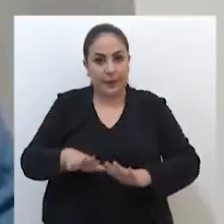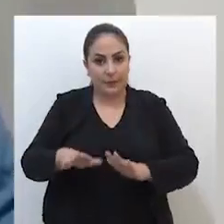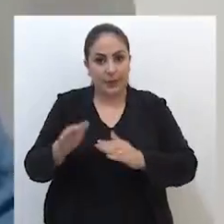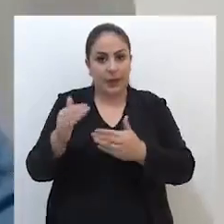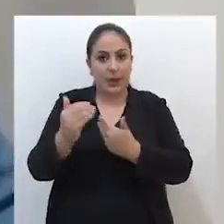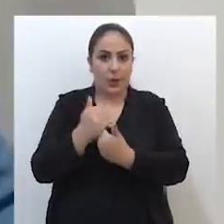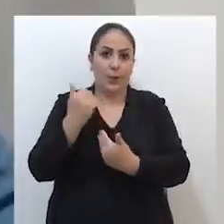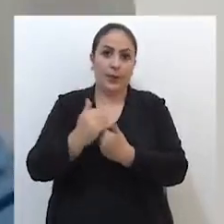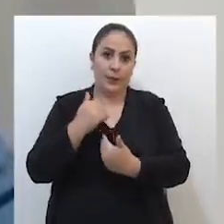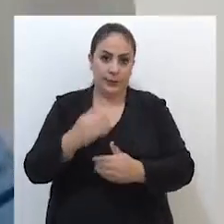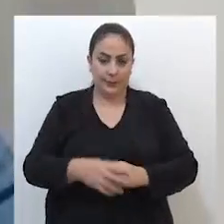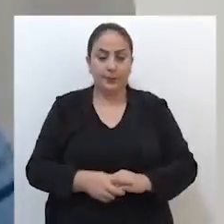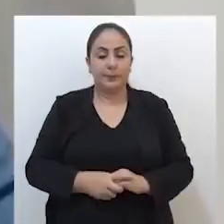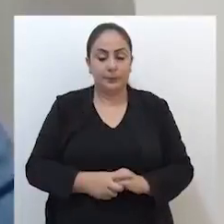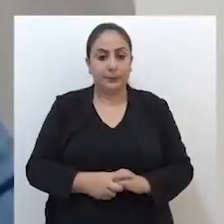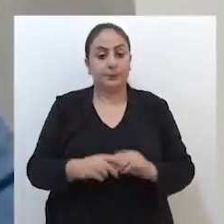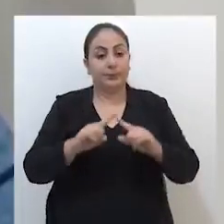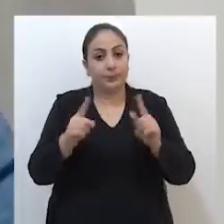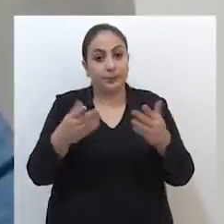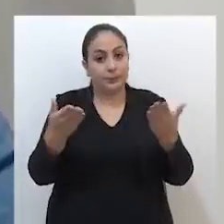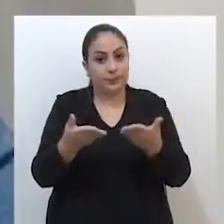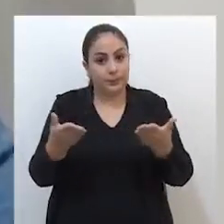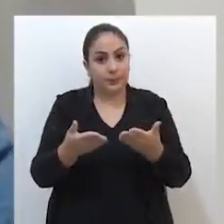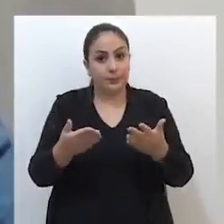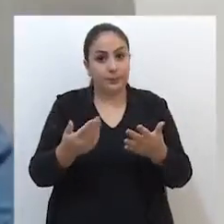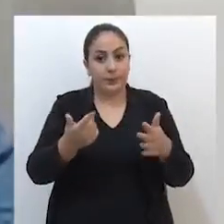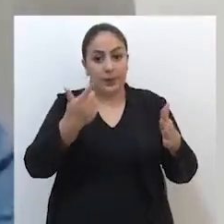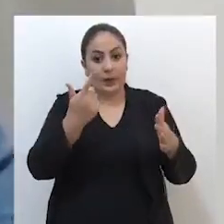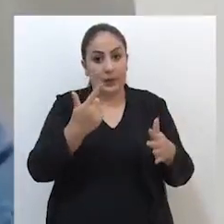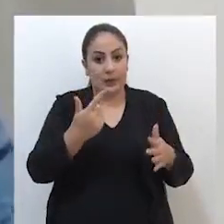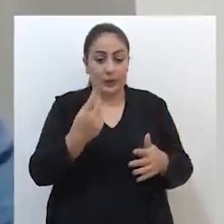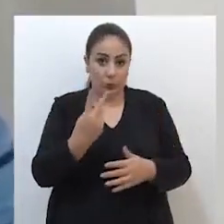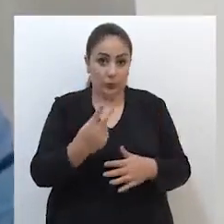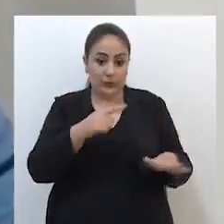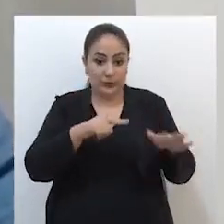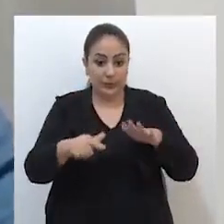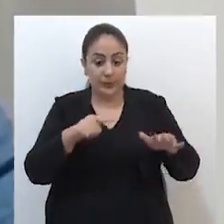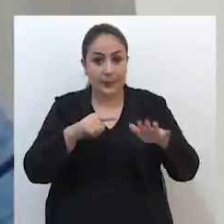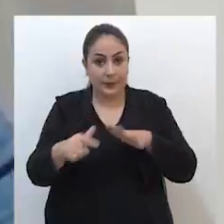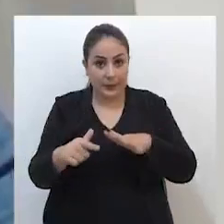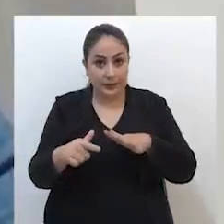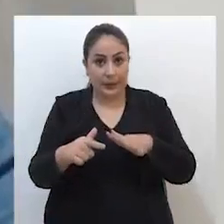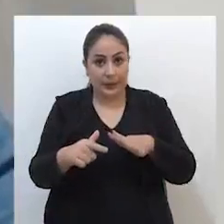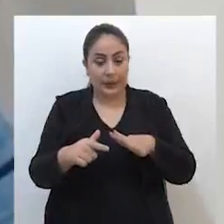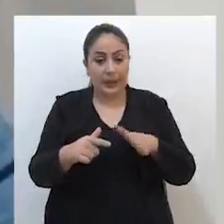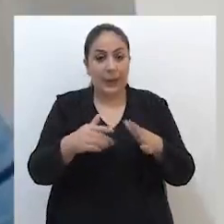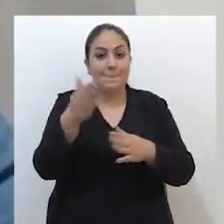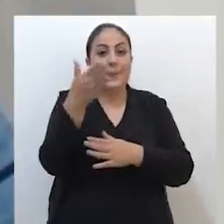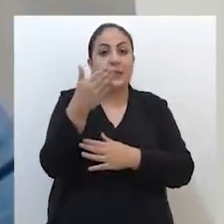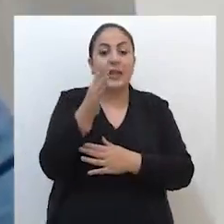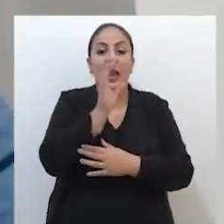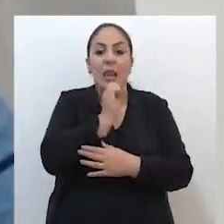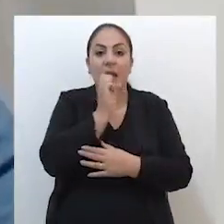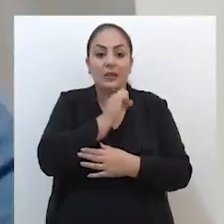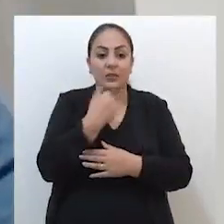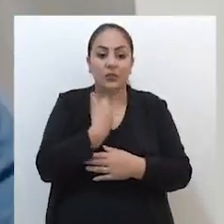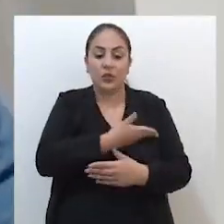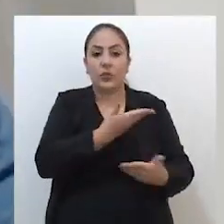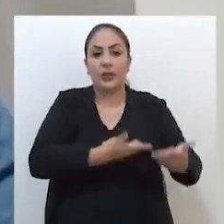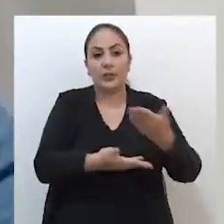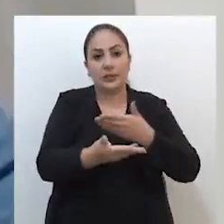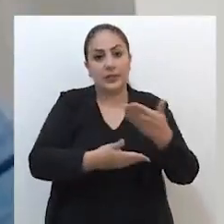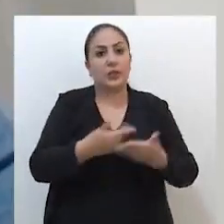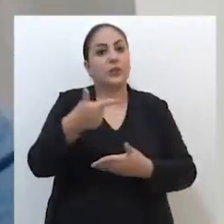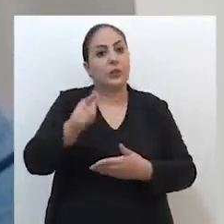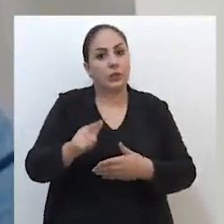higienização recomendadas. Agora, na segunda semana de Bandeira Laranja, nós estaremos